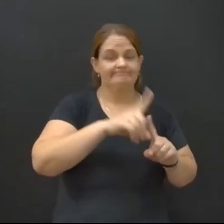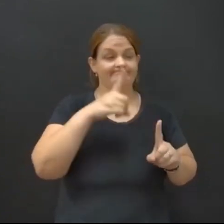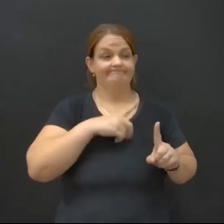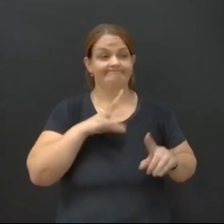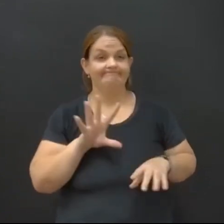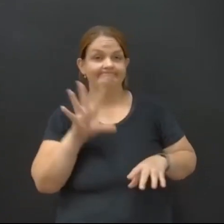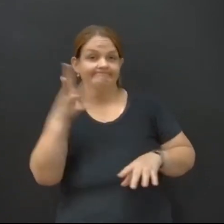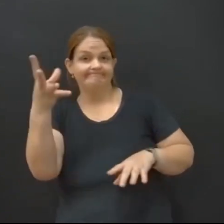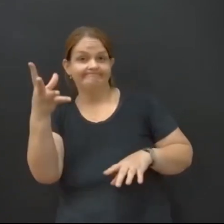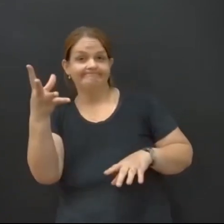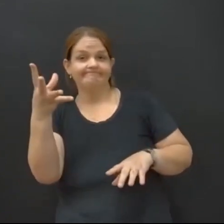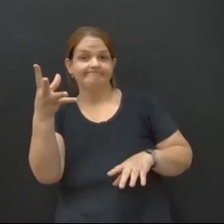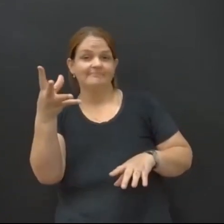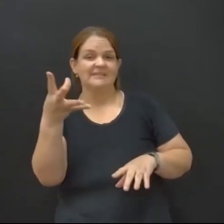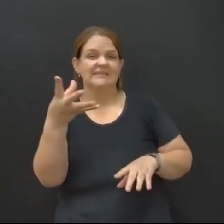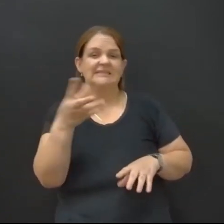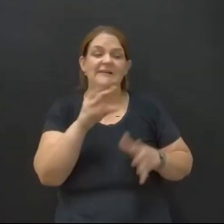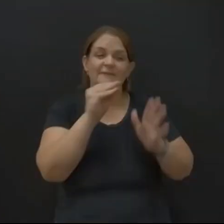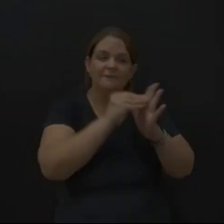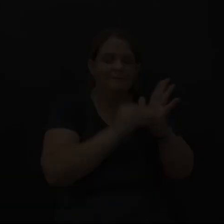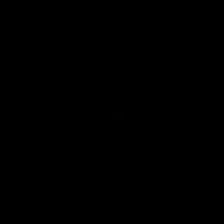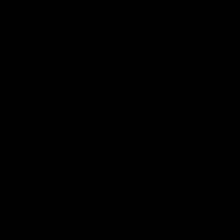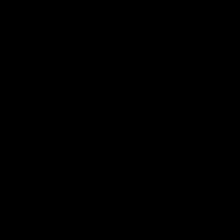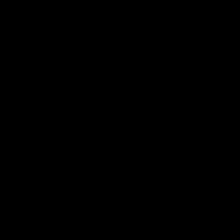situação hoje irregular. aí